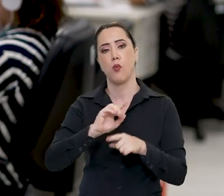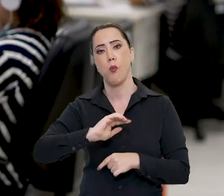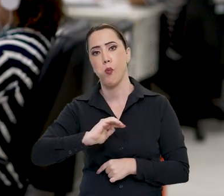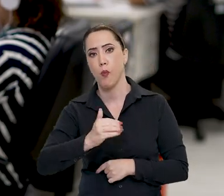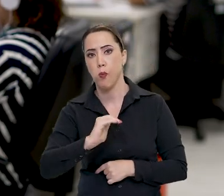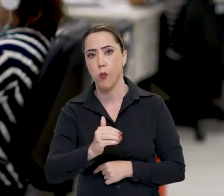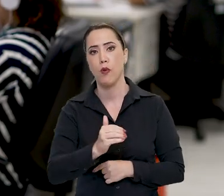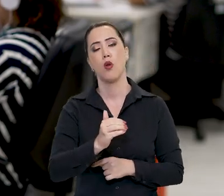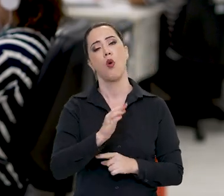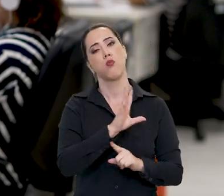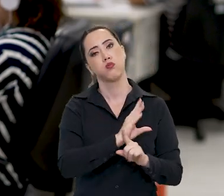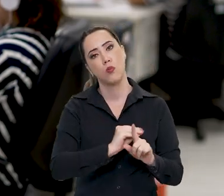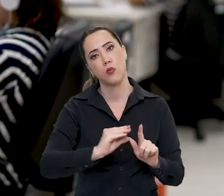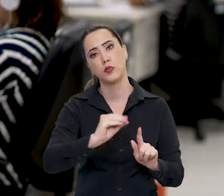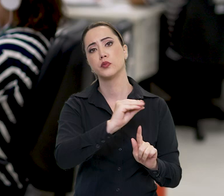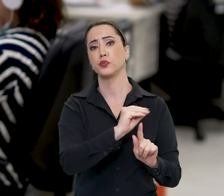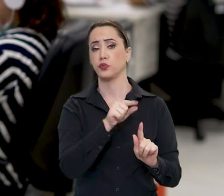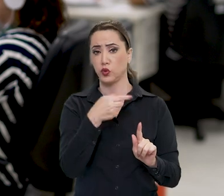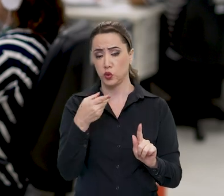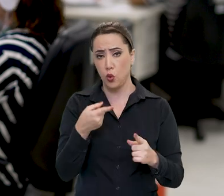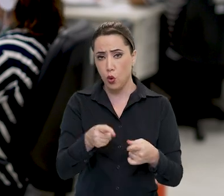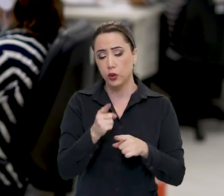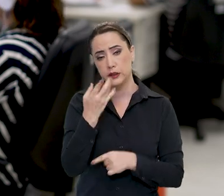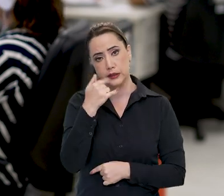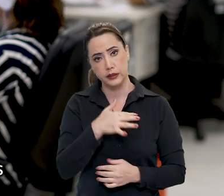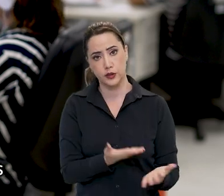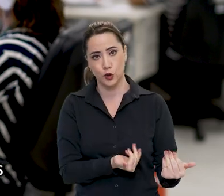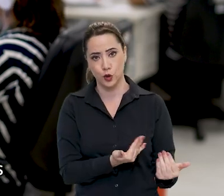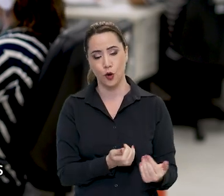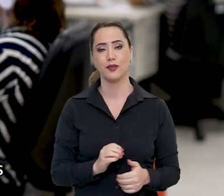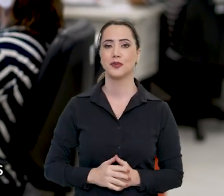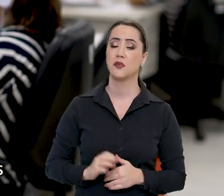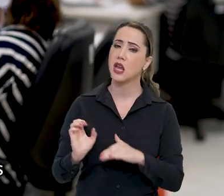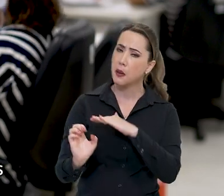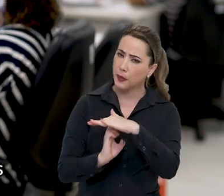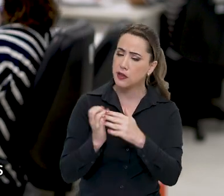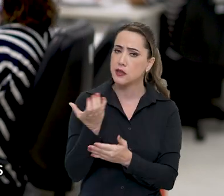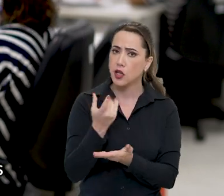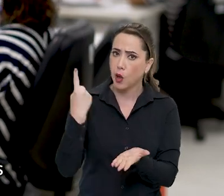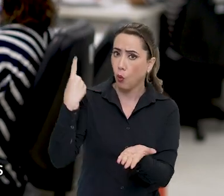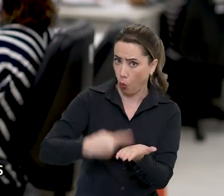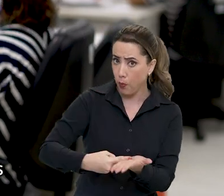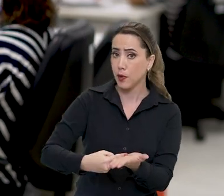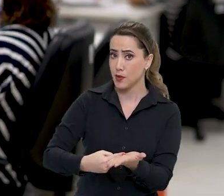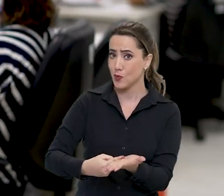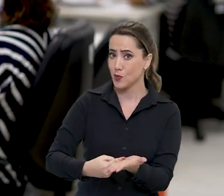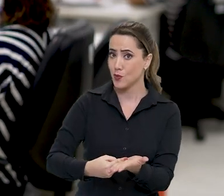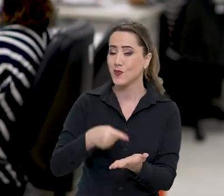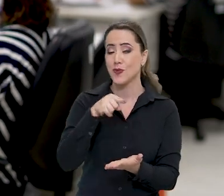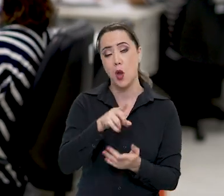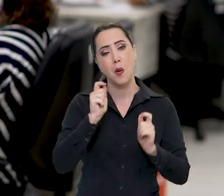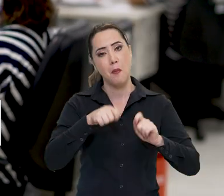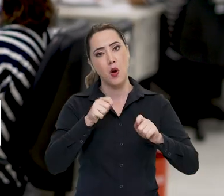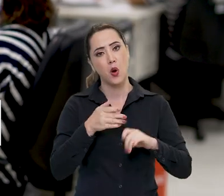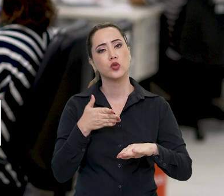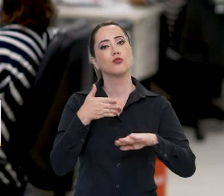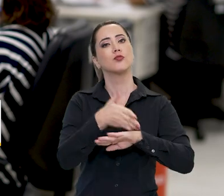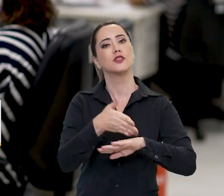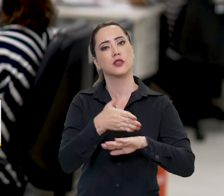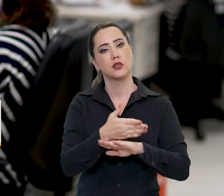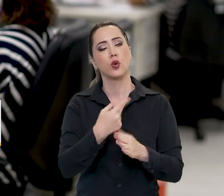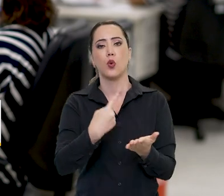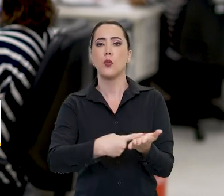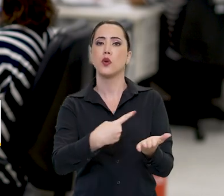exploração sexual infanto-juvenil. Empresas e prestadores de serviços turísticos interessados em assumir esse compromisso